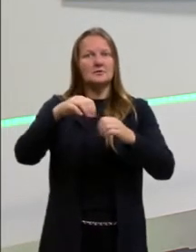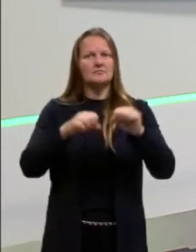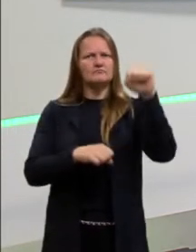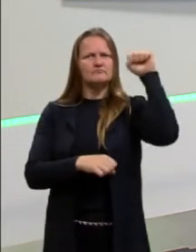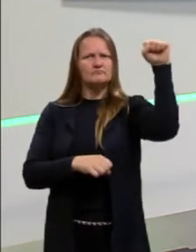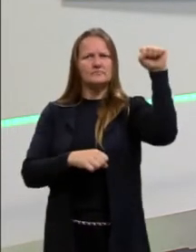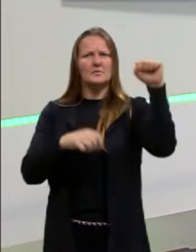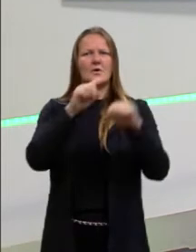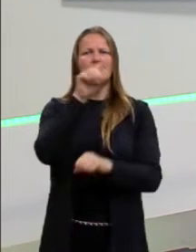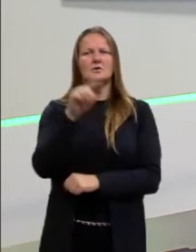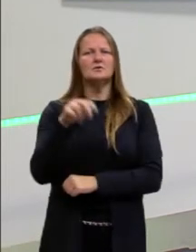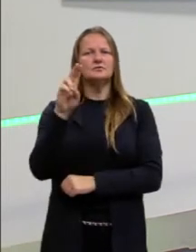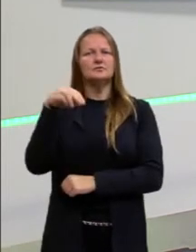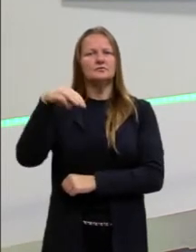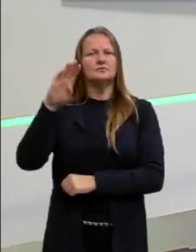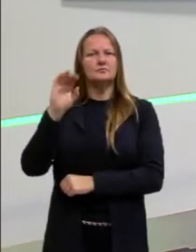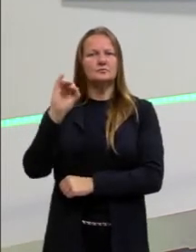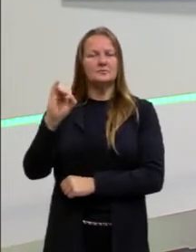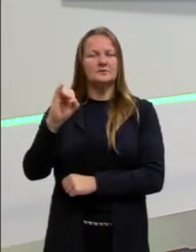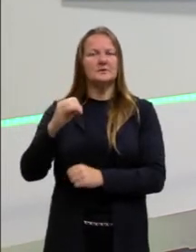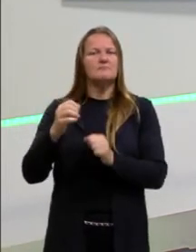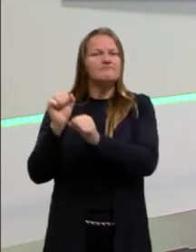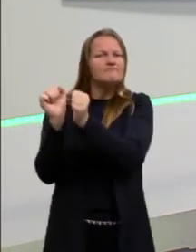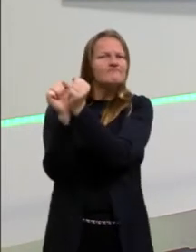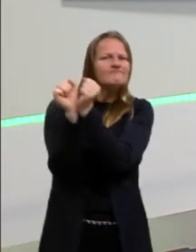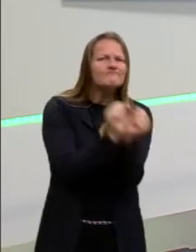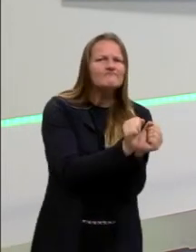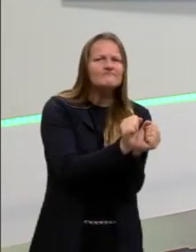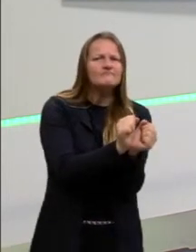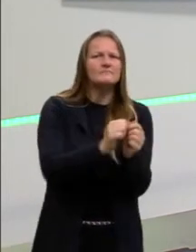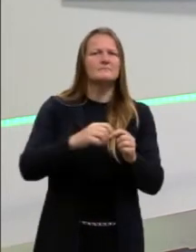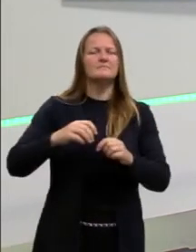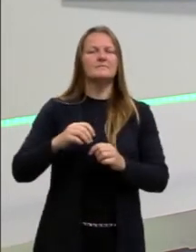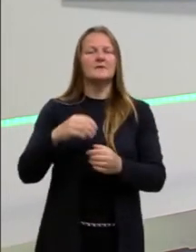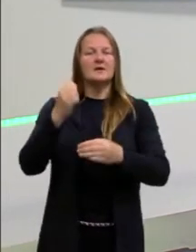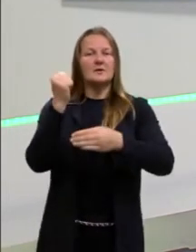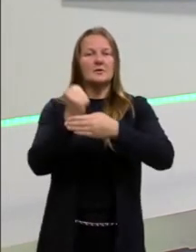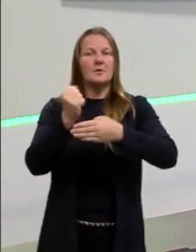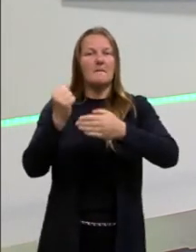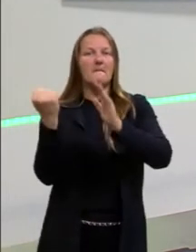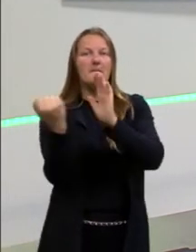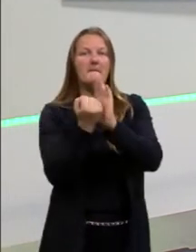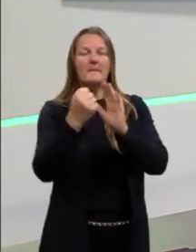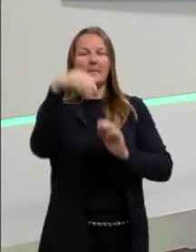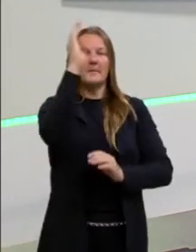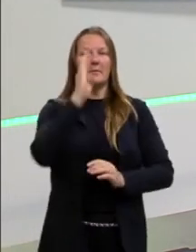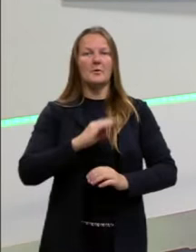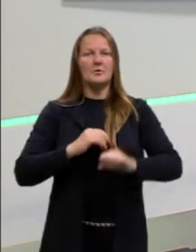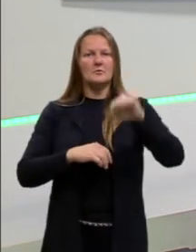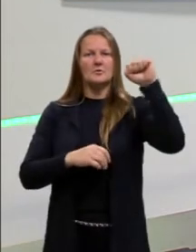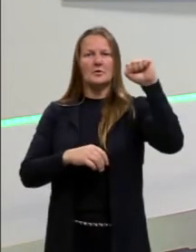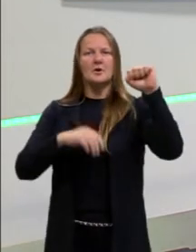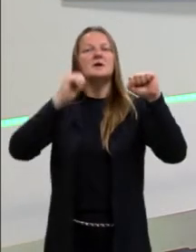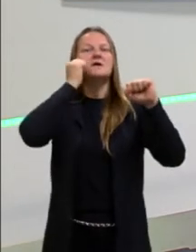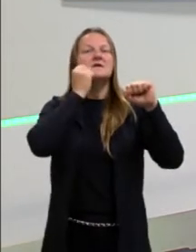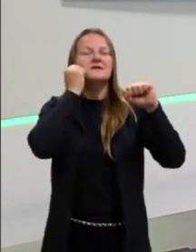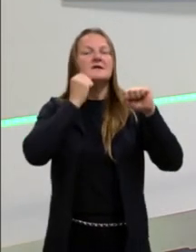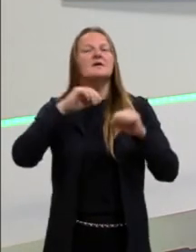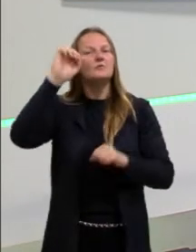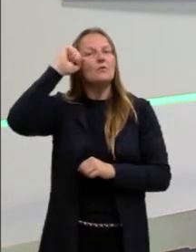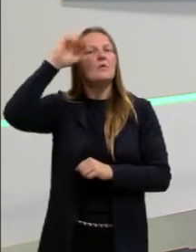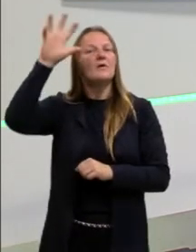então, da resistência contra a escravidão, marcar ele como um herói nacional e como um herói negro, afro